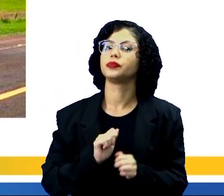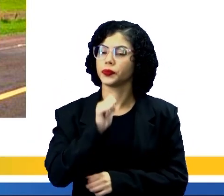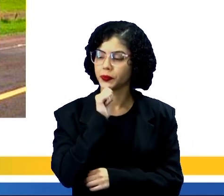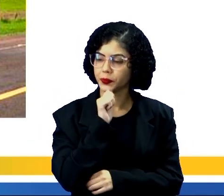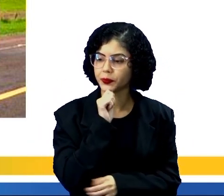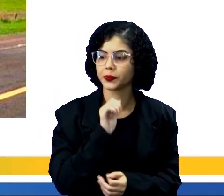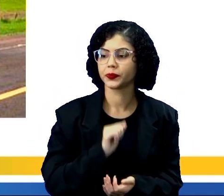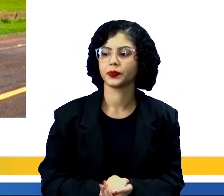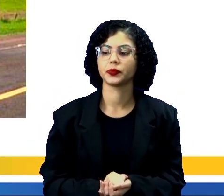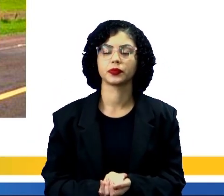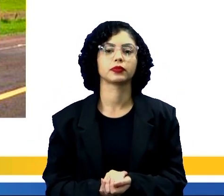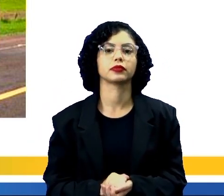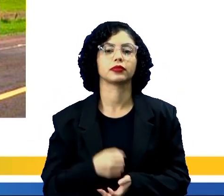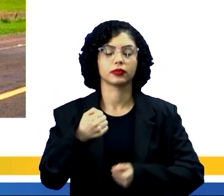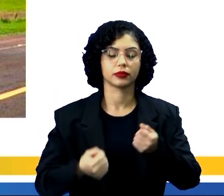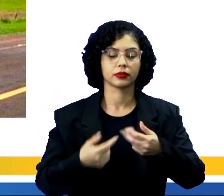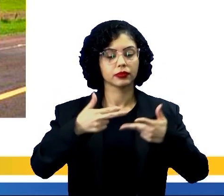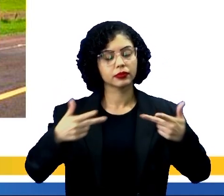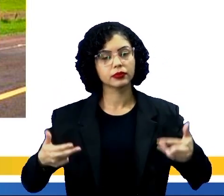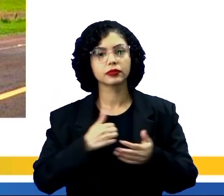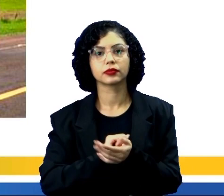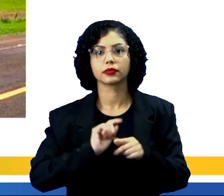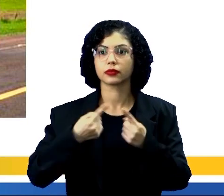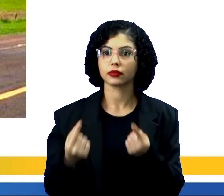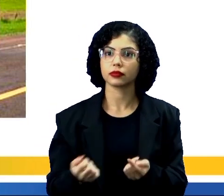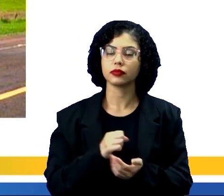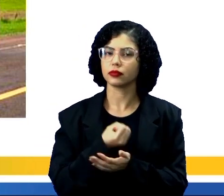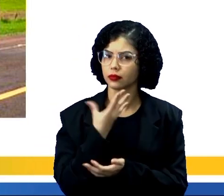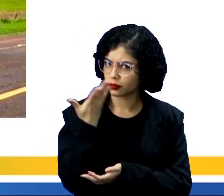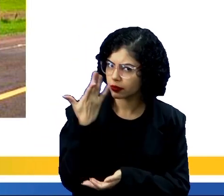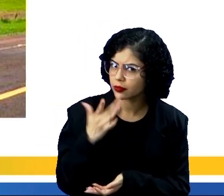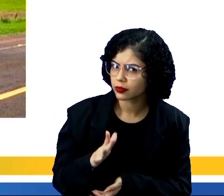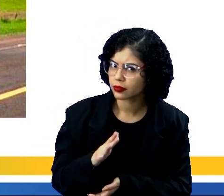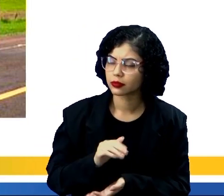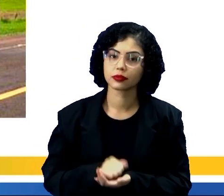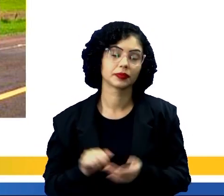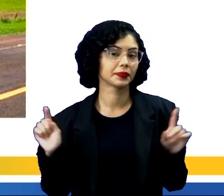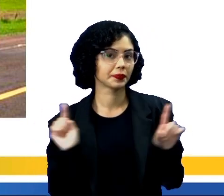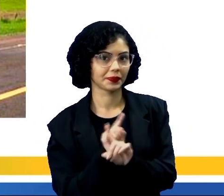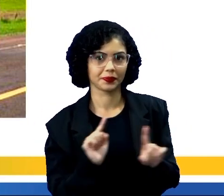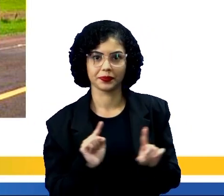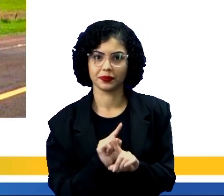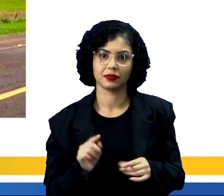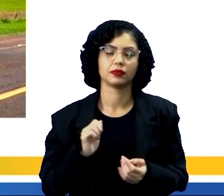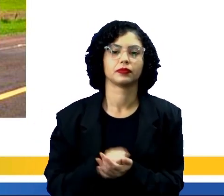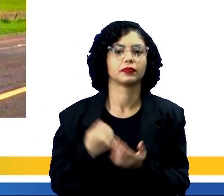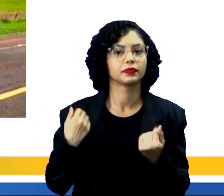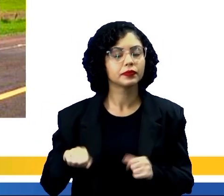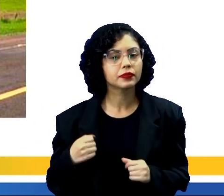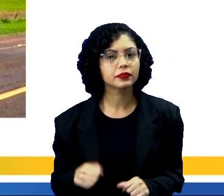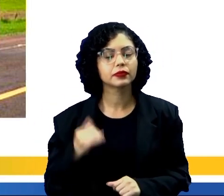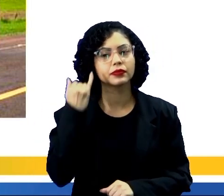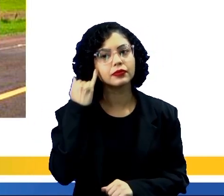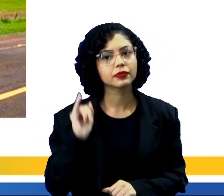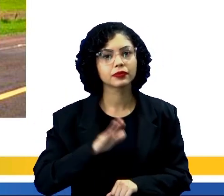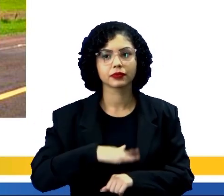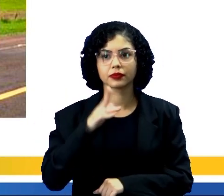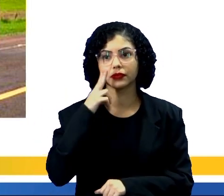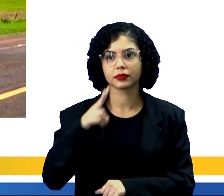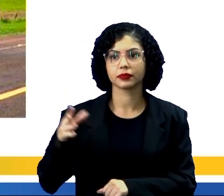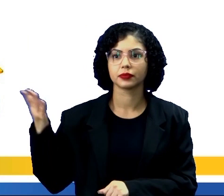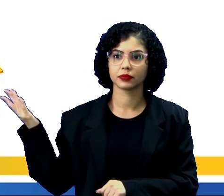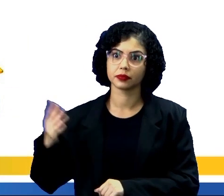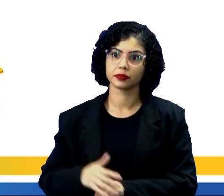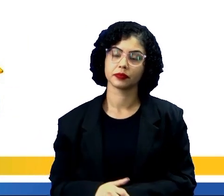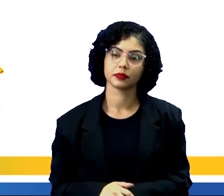questão dos meios de transportes. Mas estava bom, crianças? Não, eles tiveram mais ideias. Vamos ver?